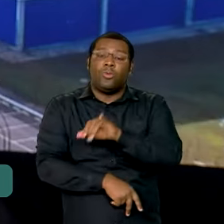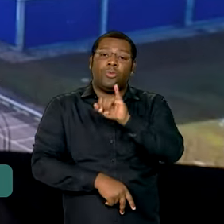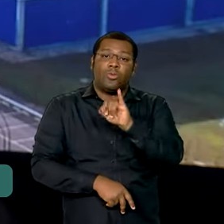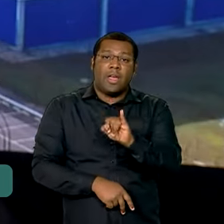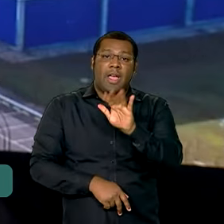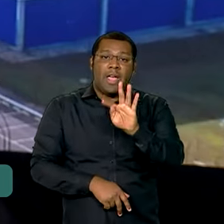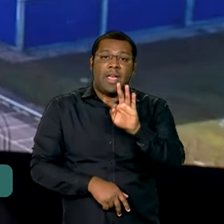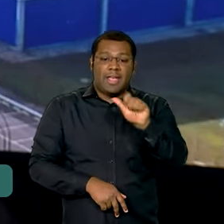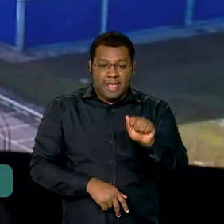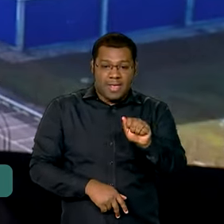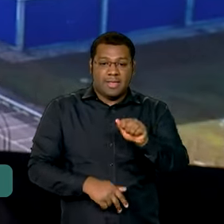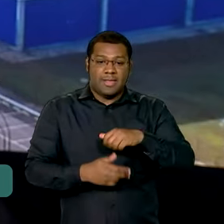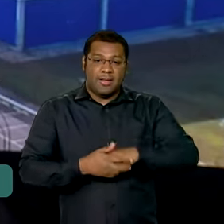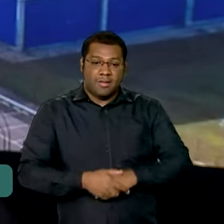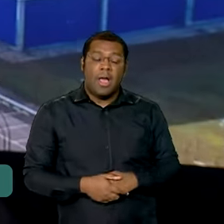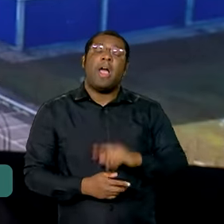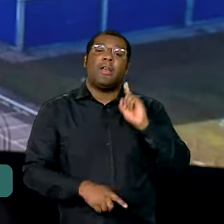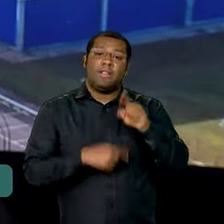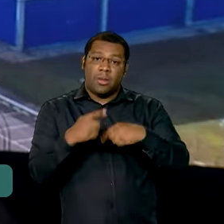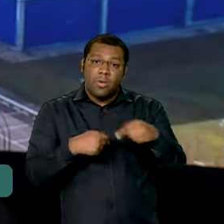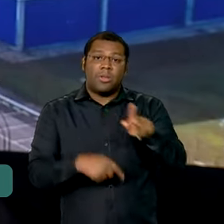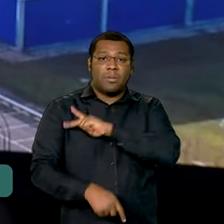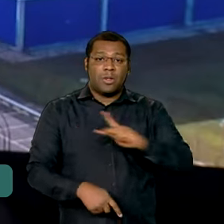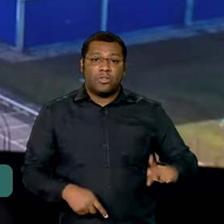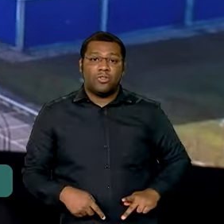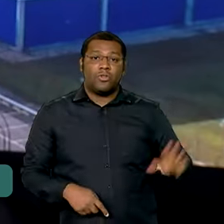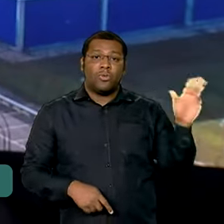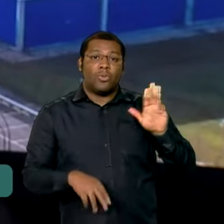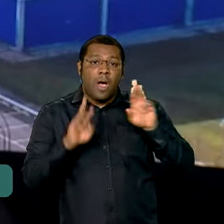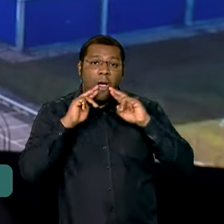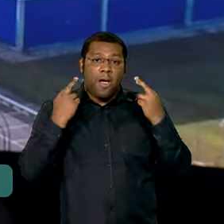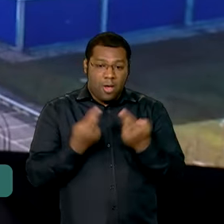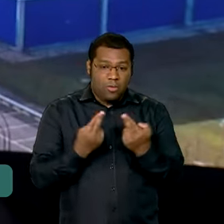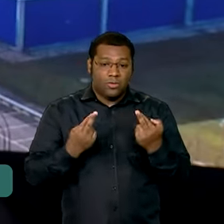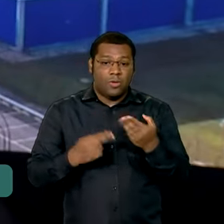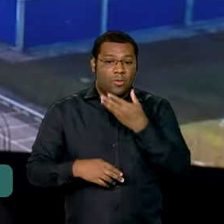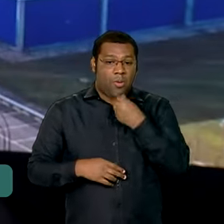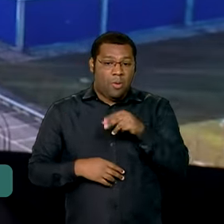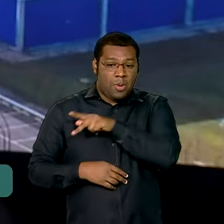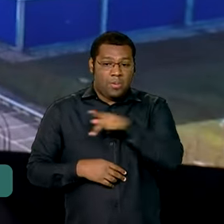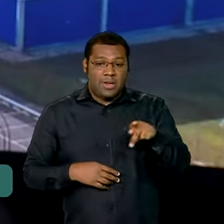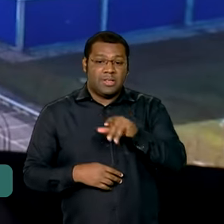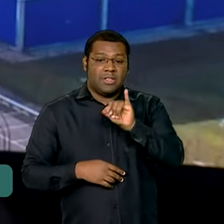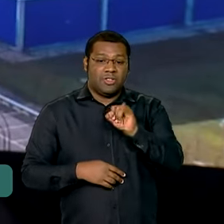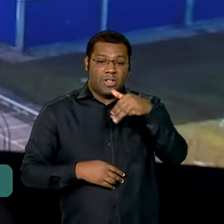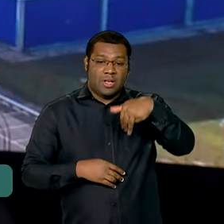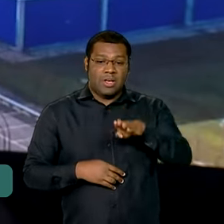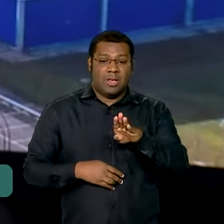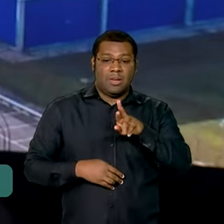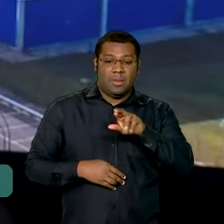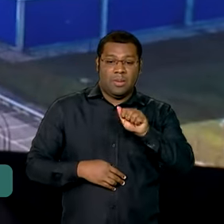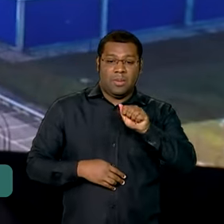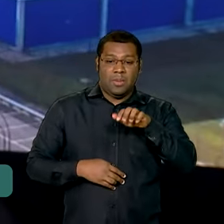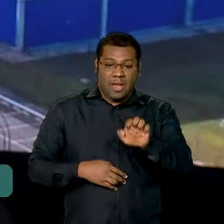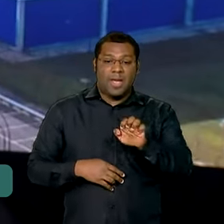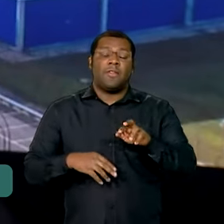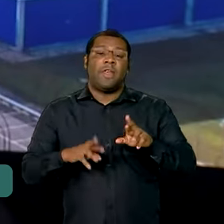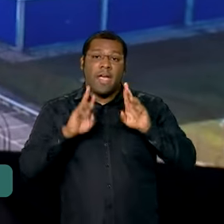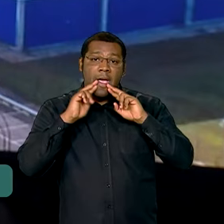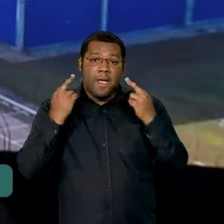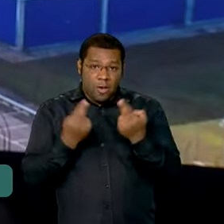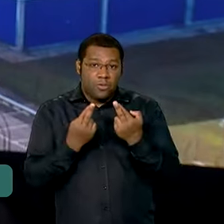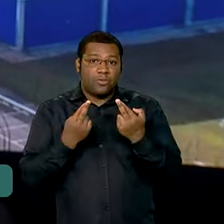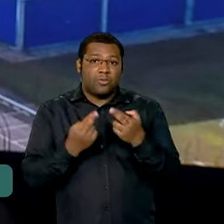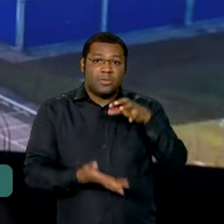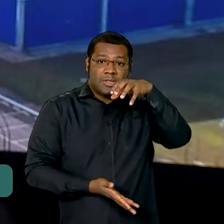o ITA, e em seguida o presidente tem uma reunião com o presidente da Embraer, Francisco Gomes Neto. Essa reunião acontece na